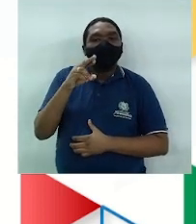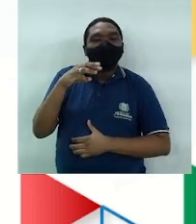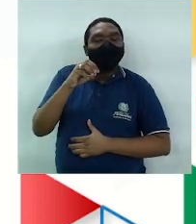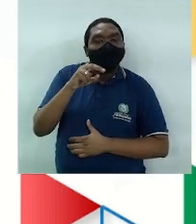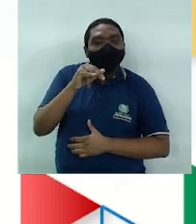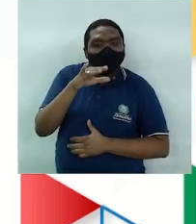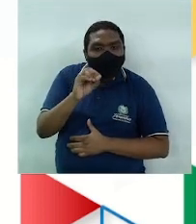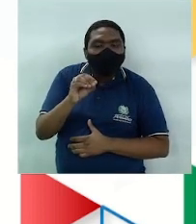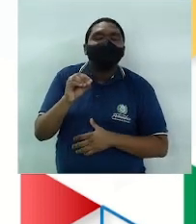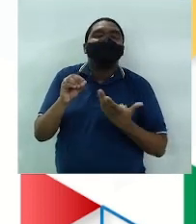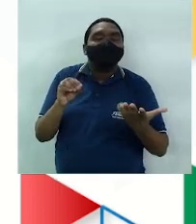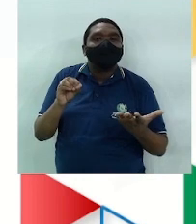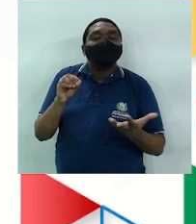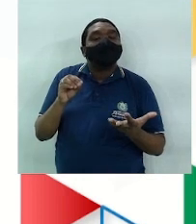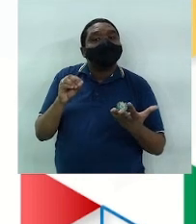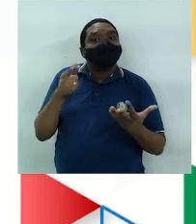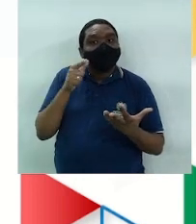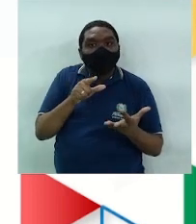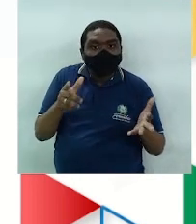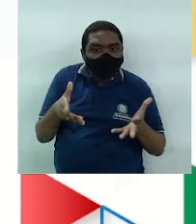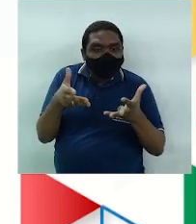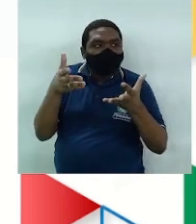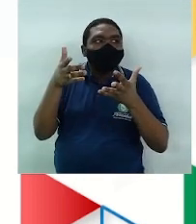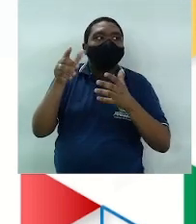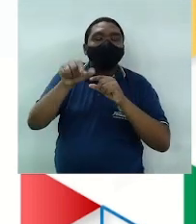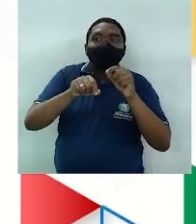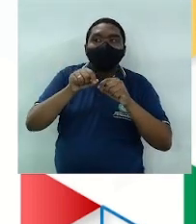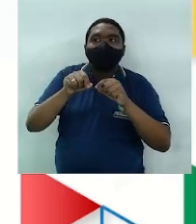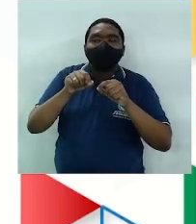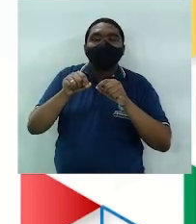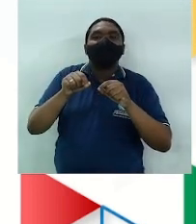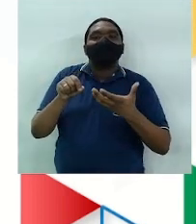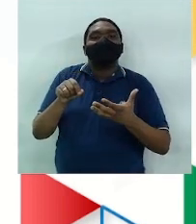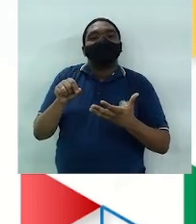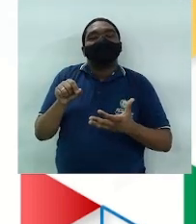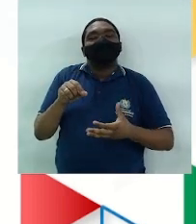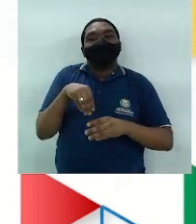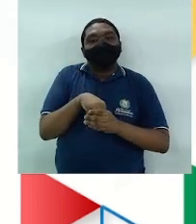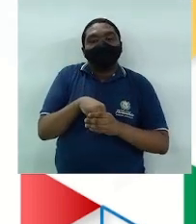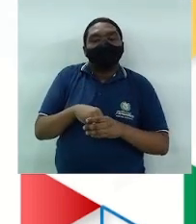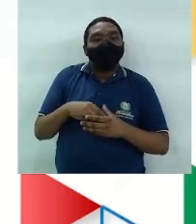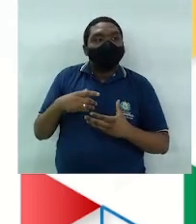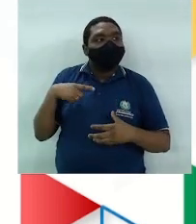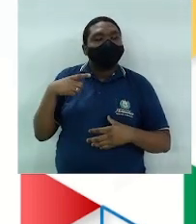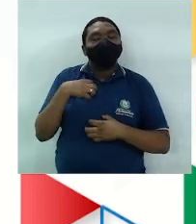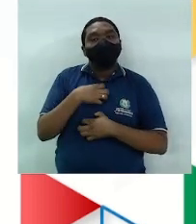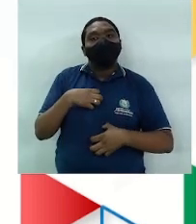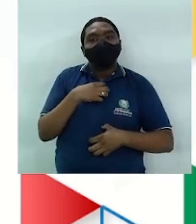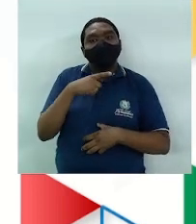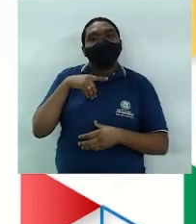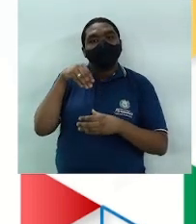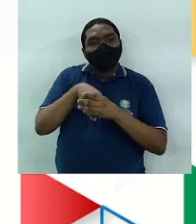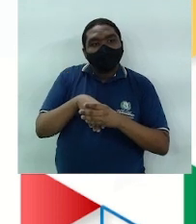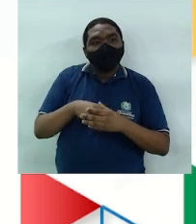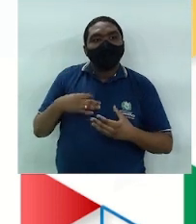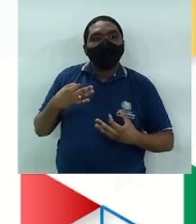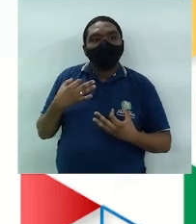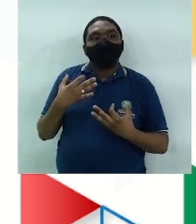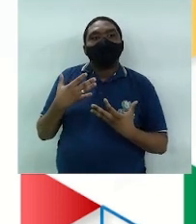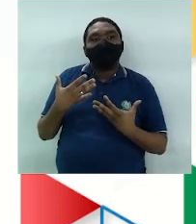ovulação e promovem o espaçamento do muco cervical. Os hormônios presentes nas pílulas